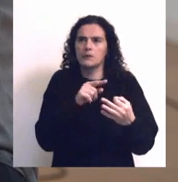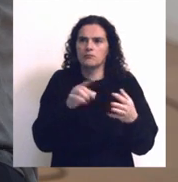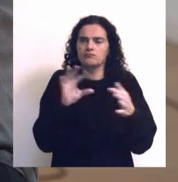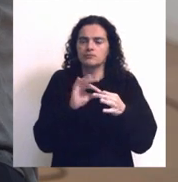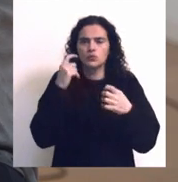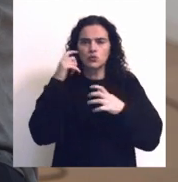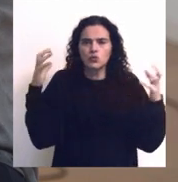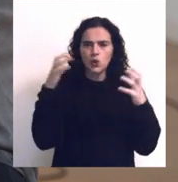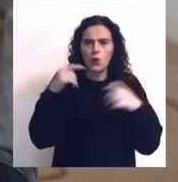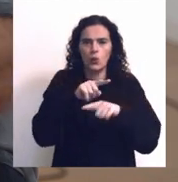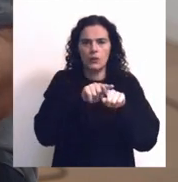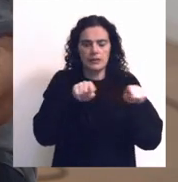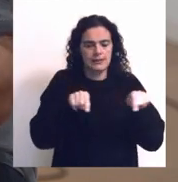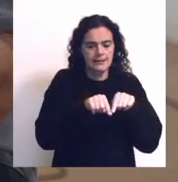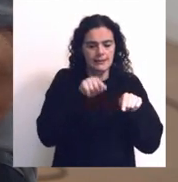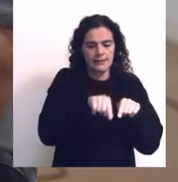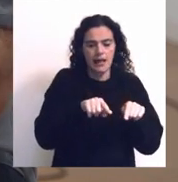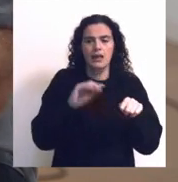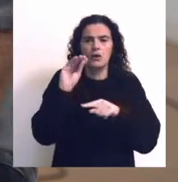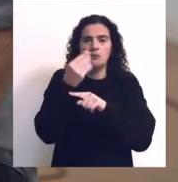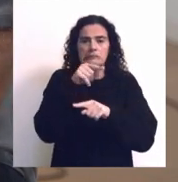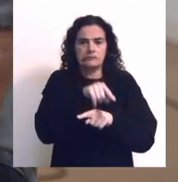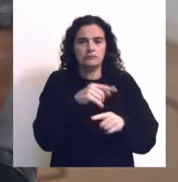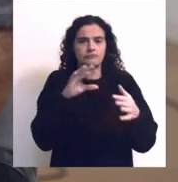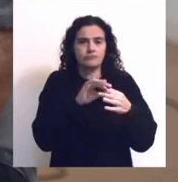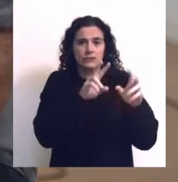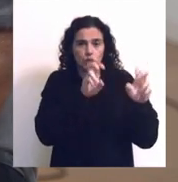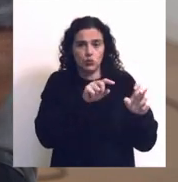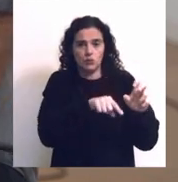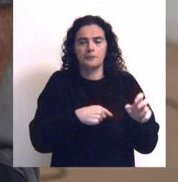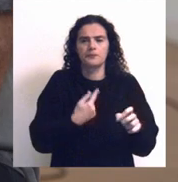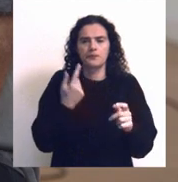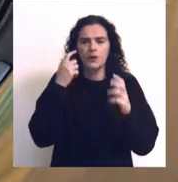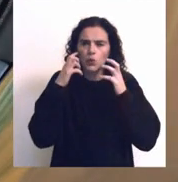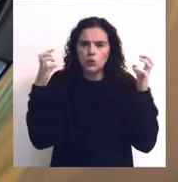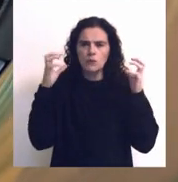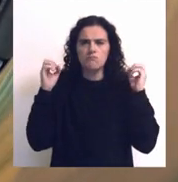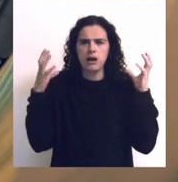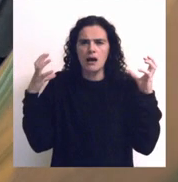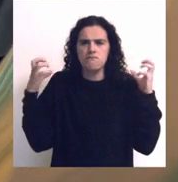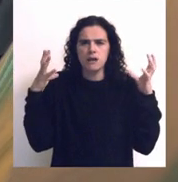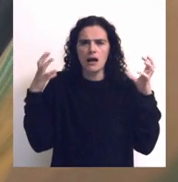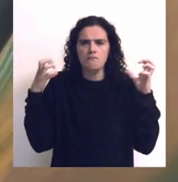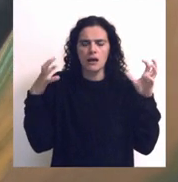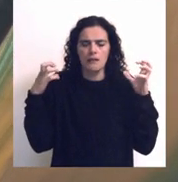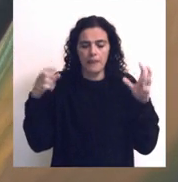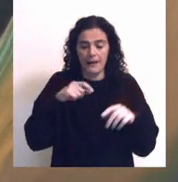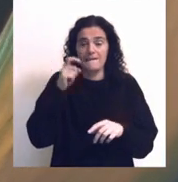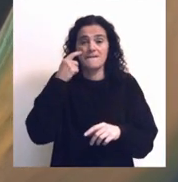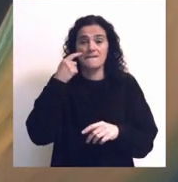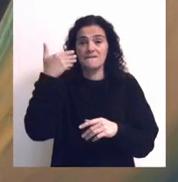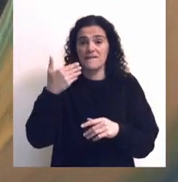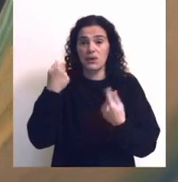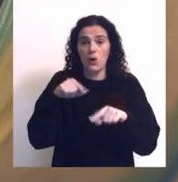do som da sala, da peça sobre, os autofalantes, como têm os tubos de vidro,